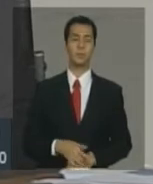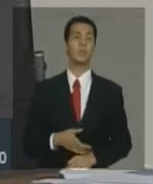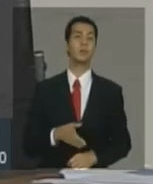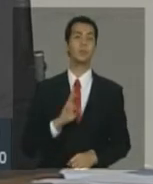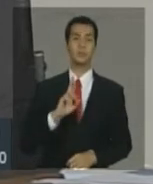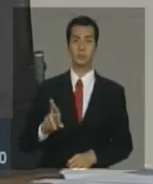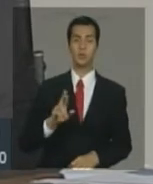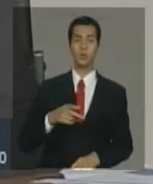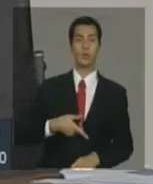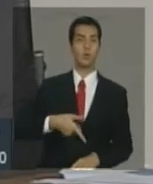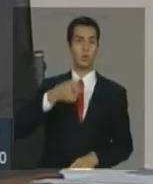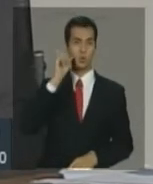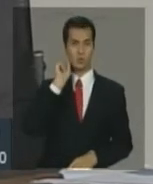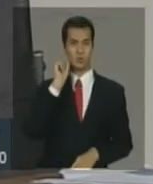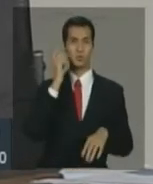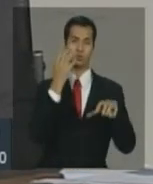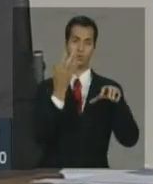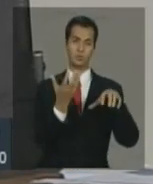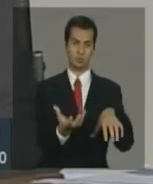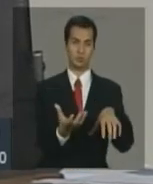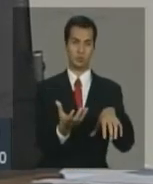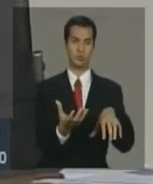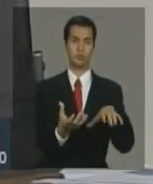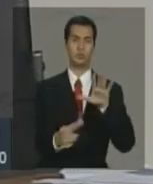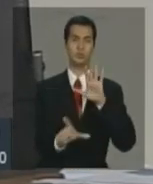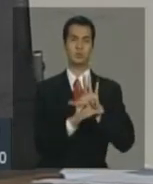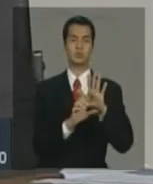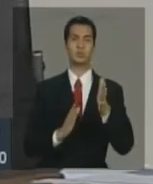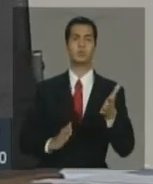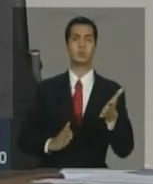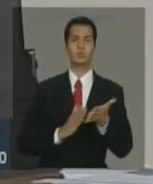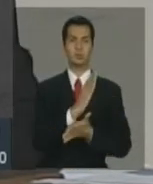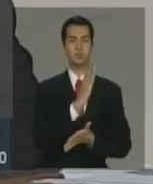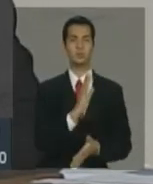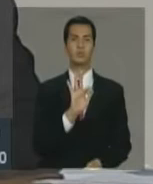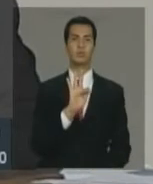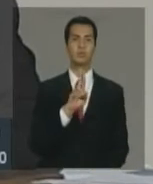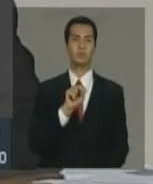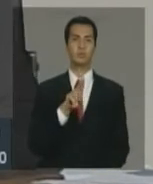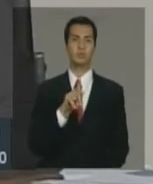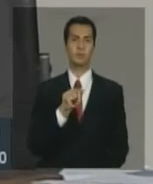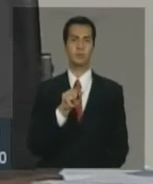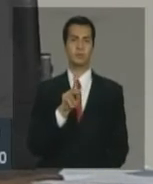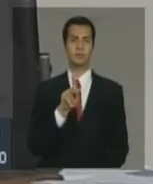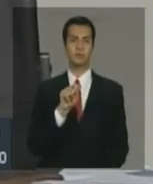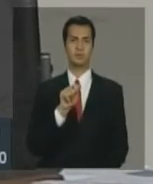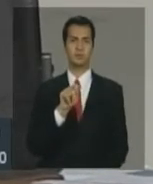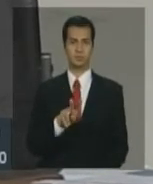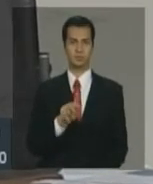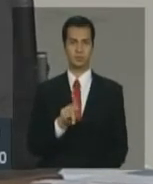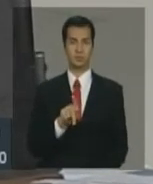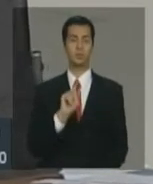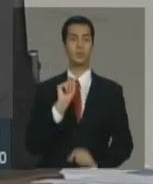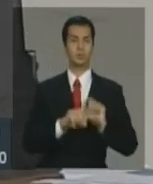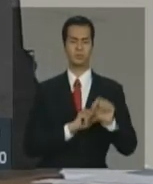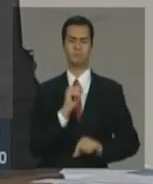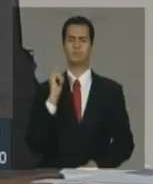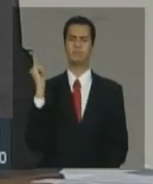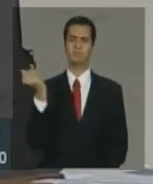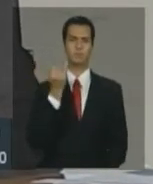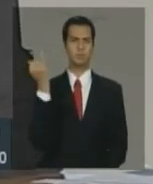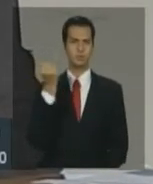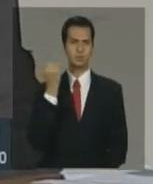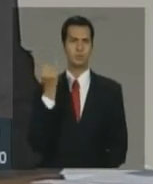ontem, em fase já final, do FUNPRESP, é muito importante para o equilíbrio das contas